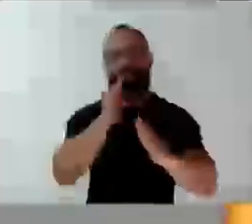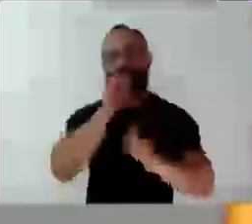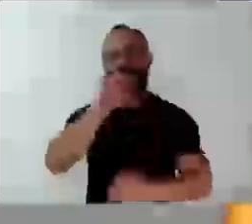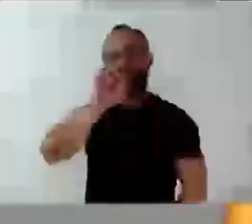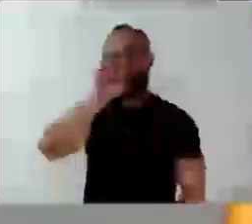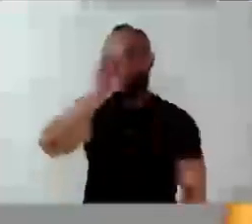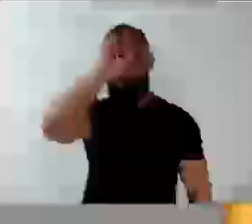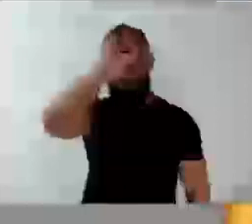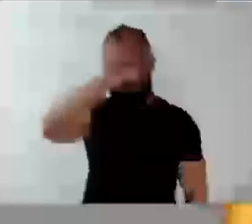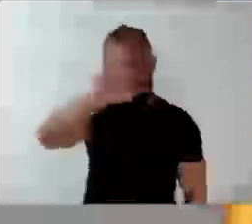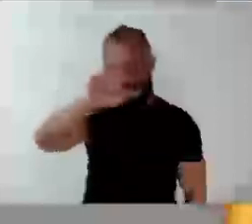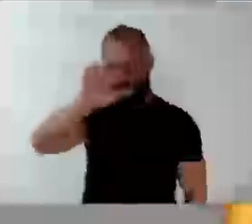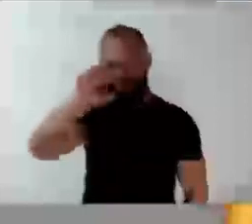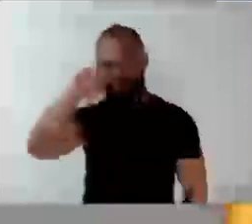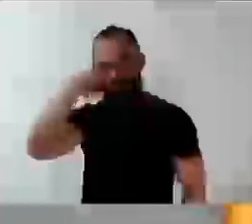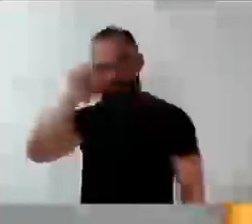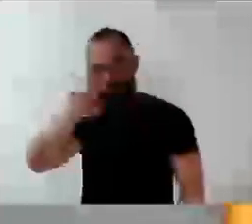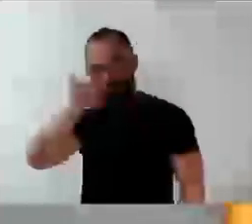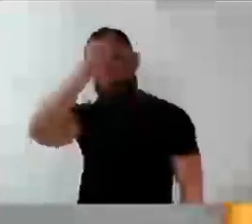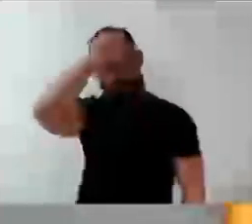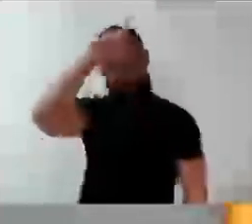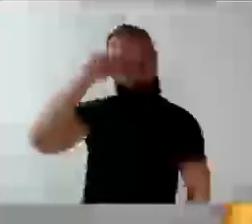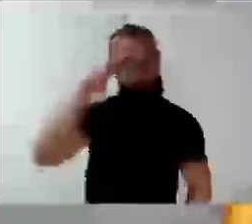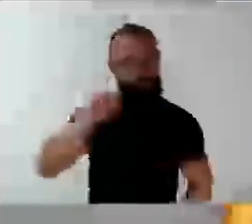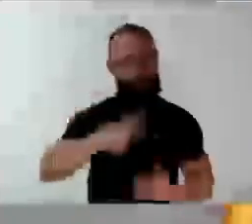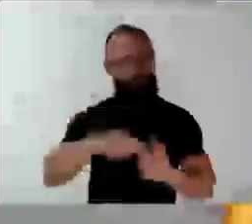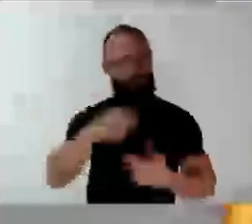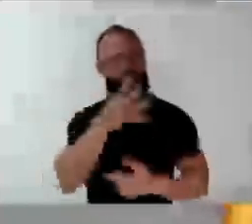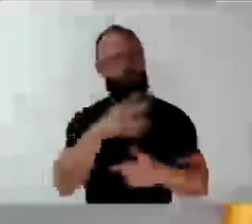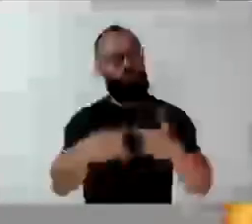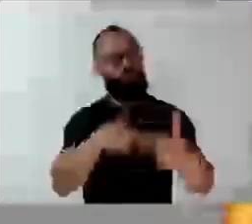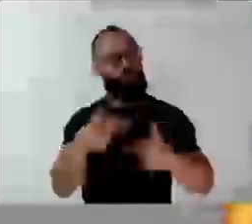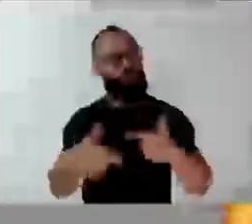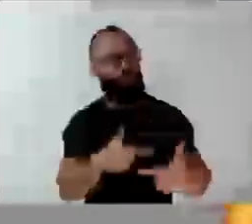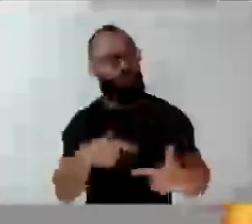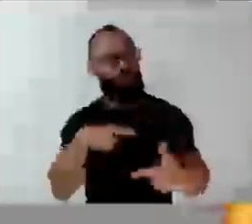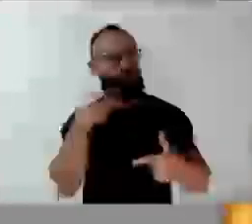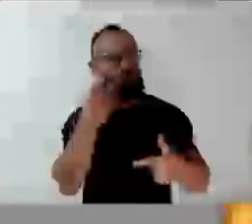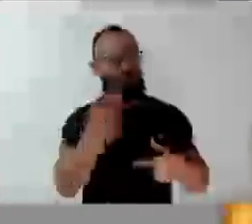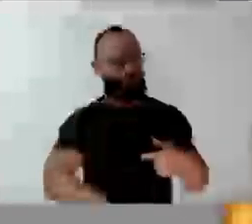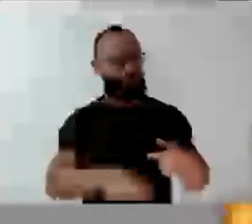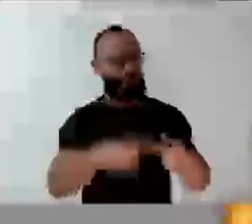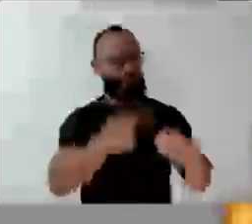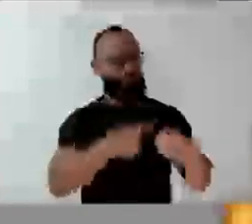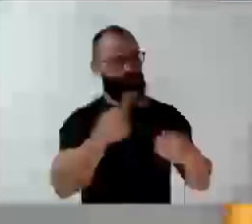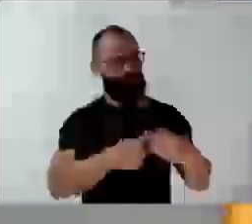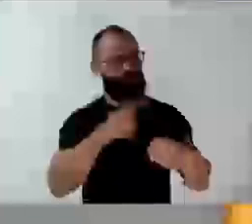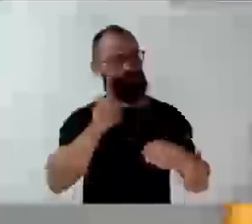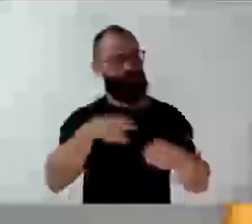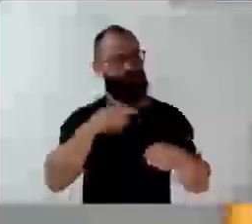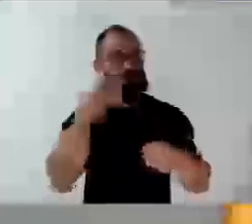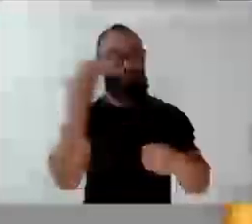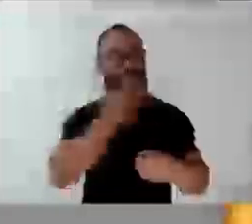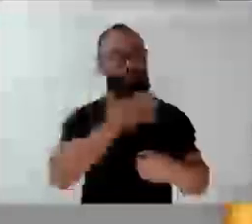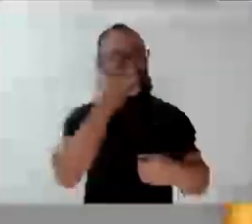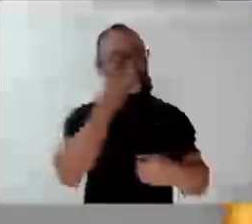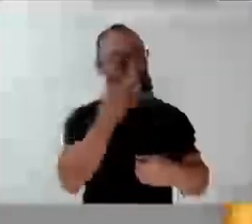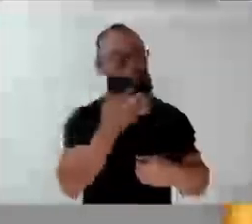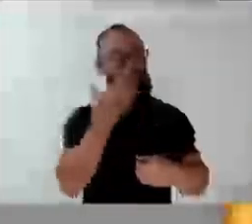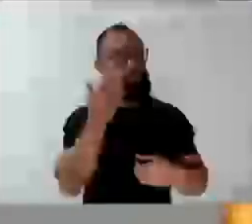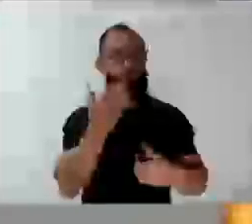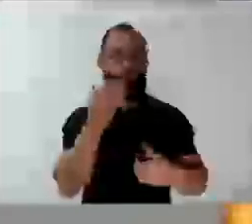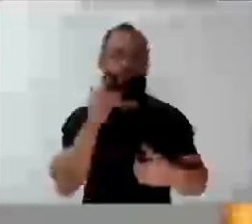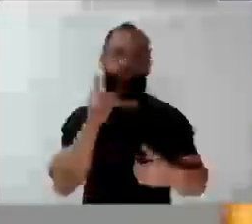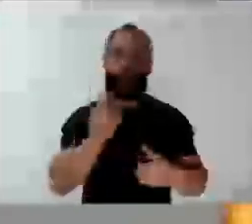incansavelmente fazendo um belo trabalho em prol do nosso município. Prova disso é que tantas demandas que aqui já foram